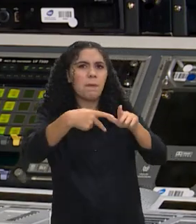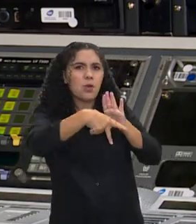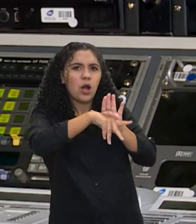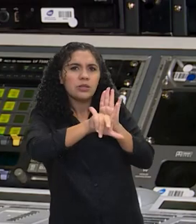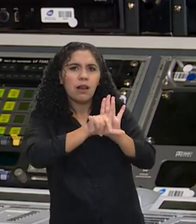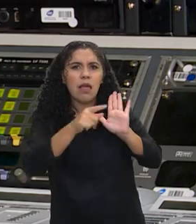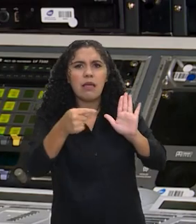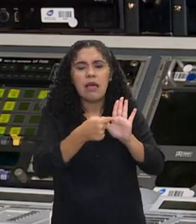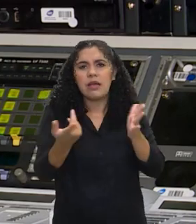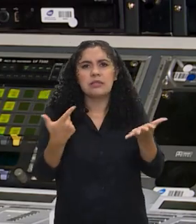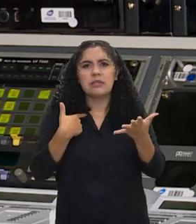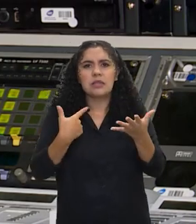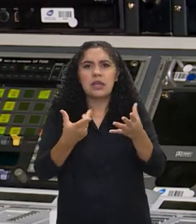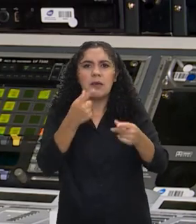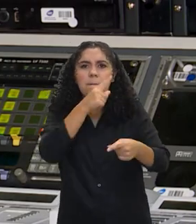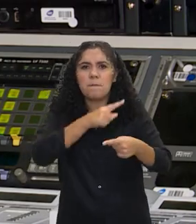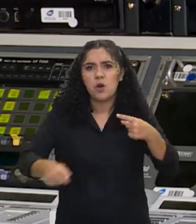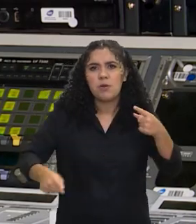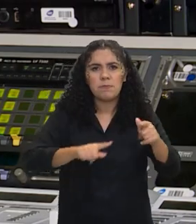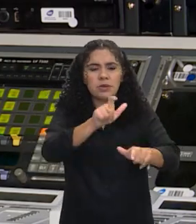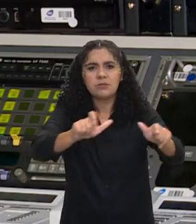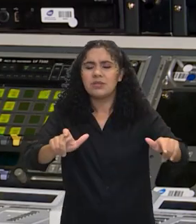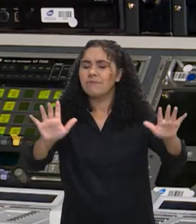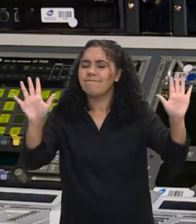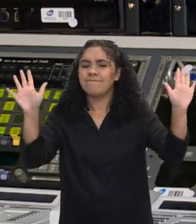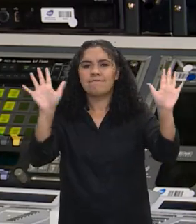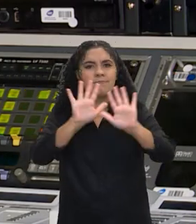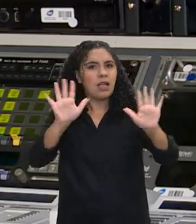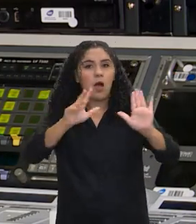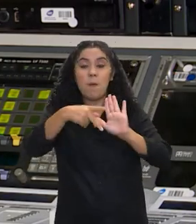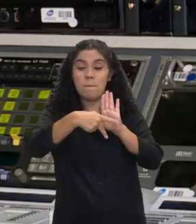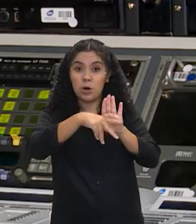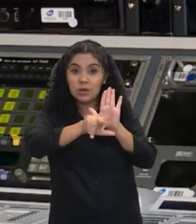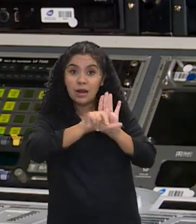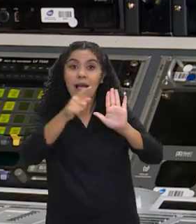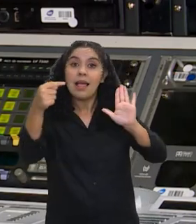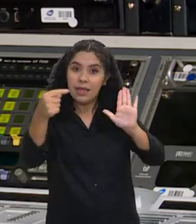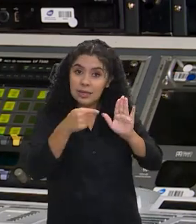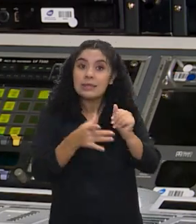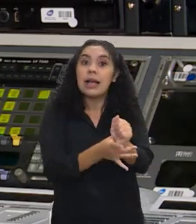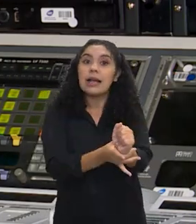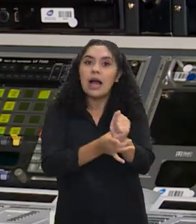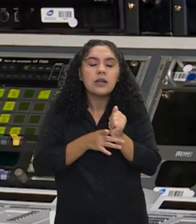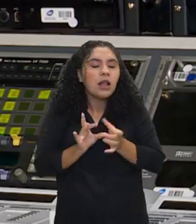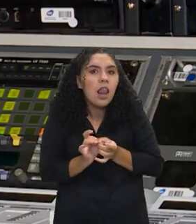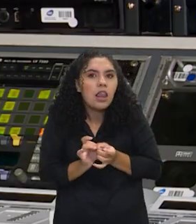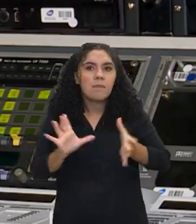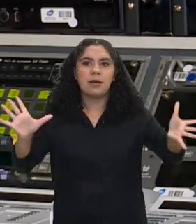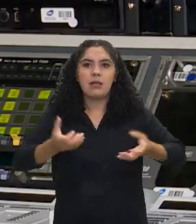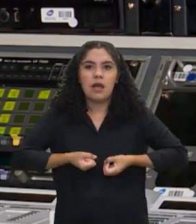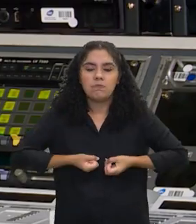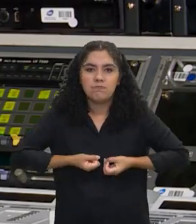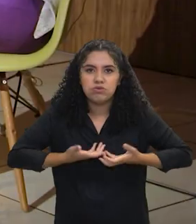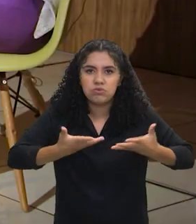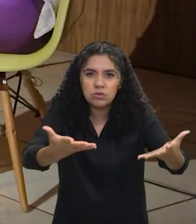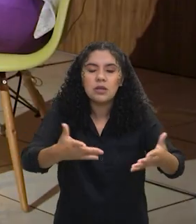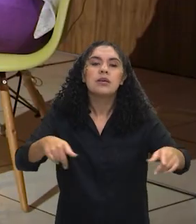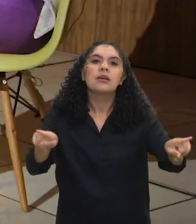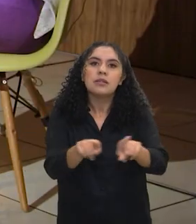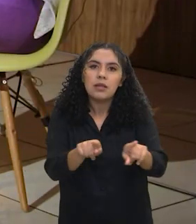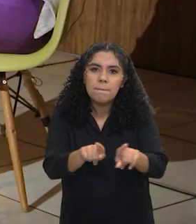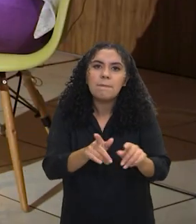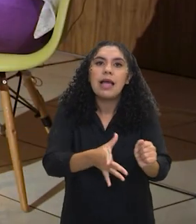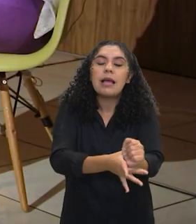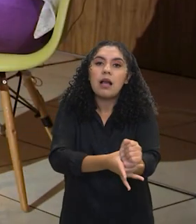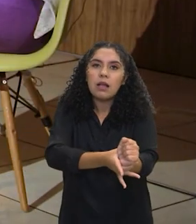ia impedir as pessoas de falar o que elas acham, nada disso. PL é um projeto que garante a liberdade de expressão e, ao mesmo tempo, garante